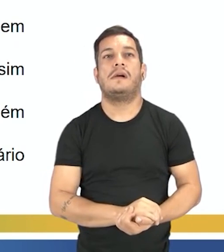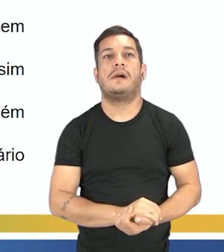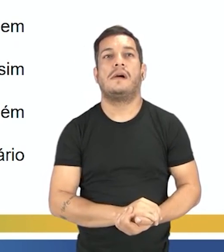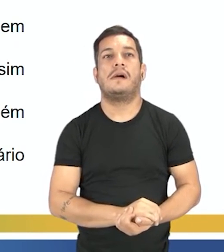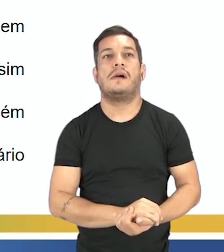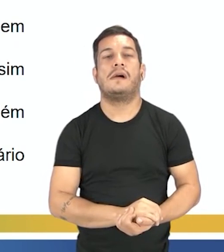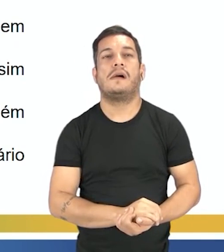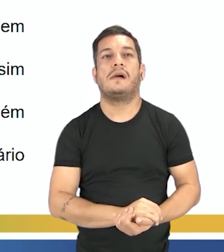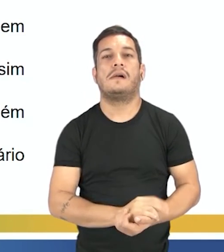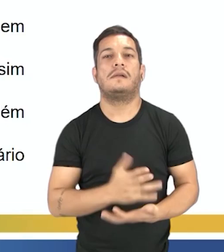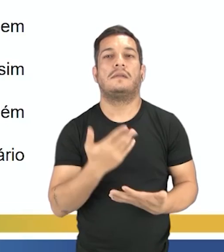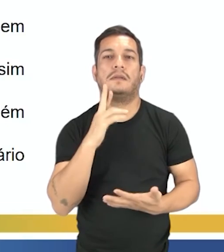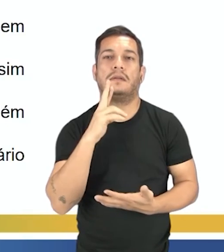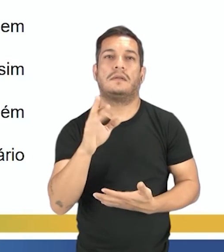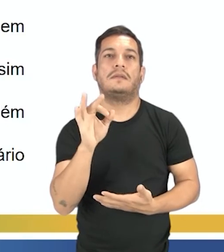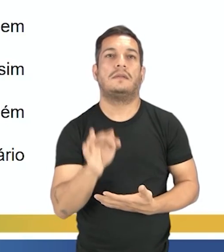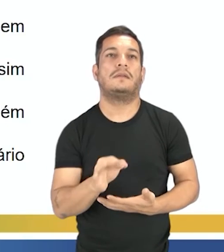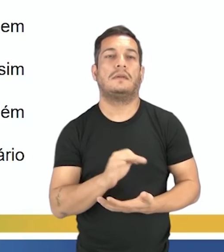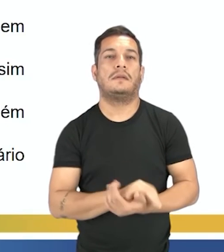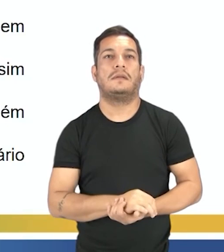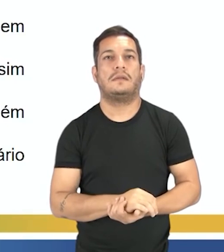Qual é a resposta?